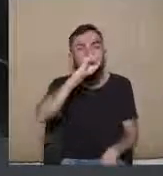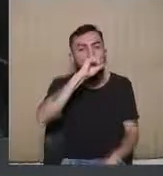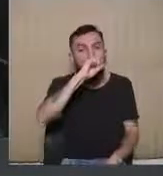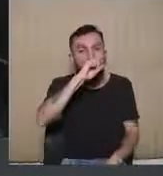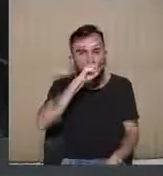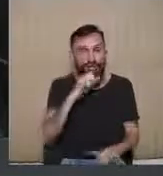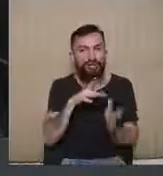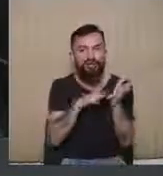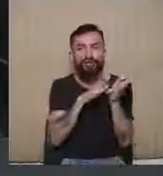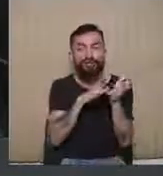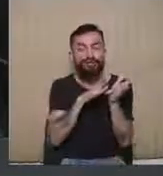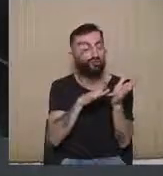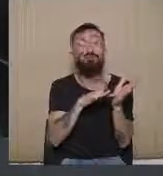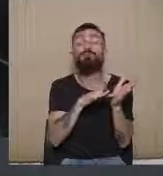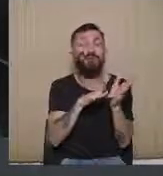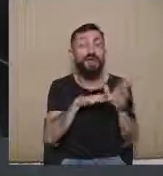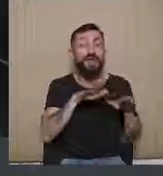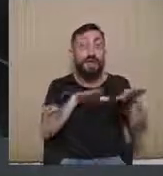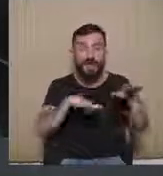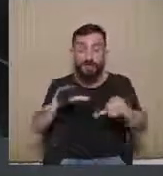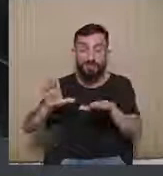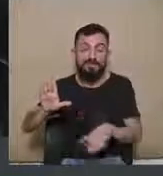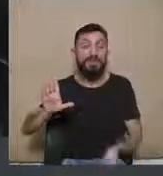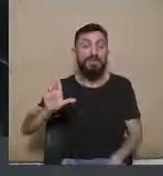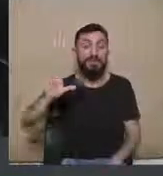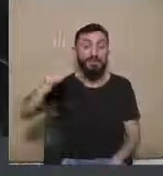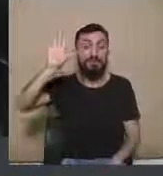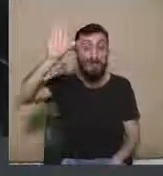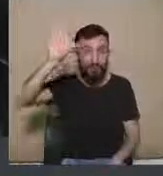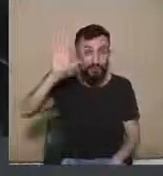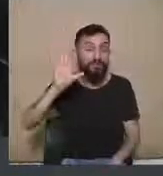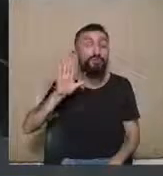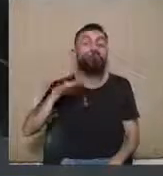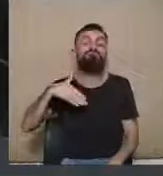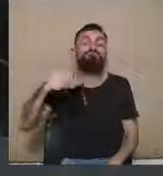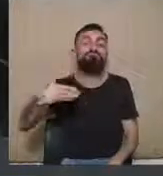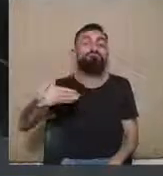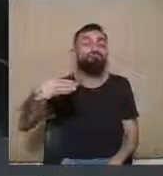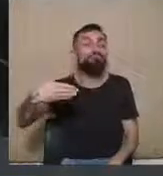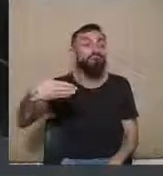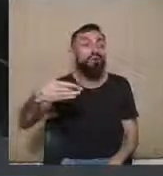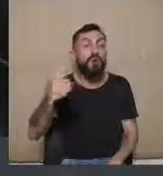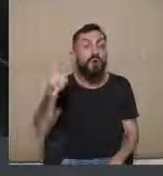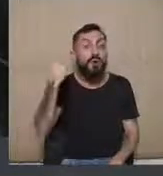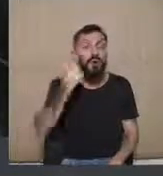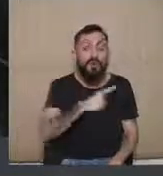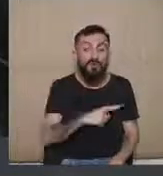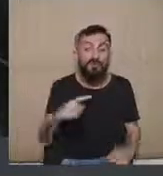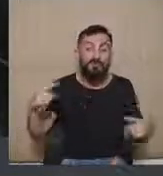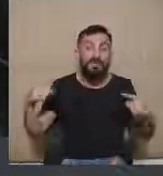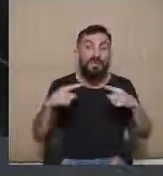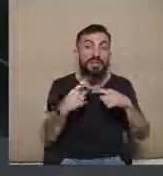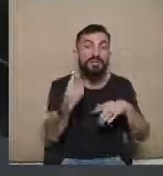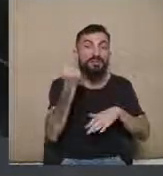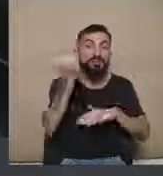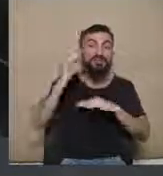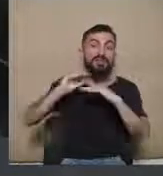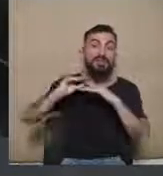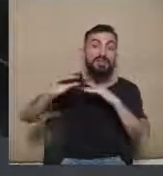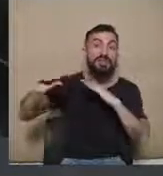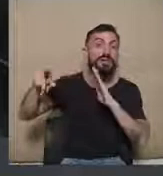para que elas adquirindo receitas dentro do limite de financiamento da sua própria campanha